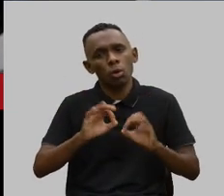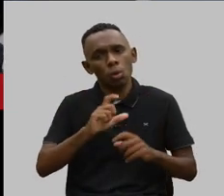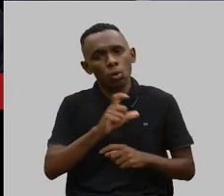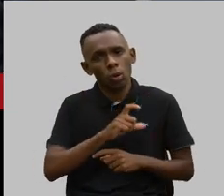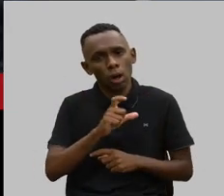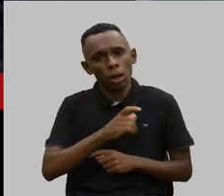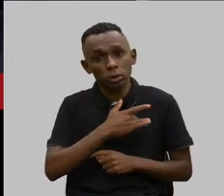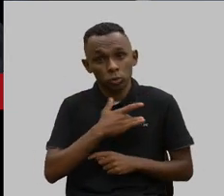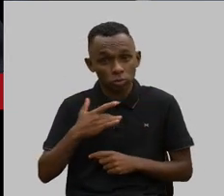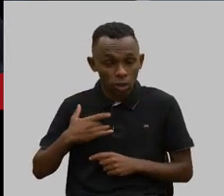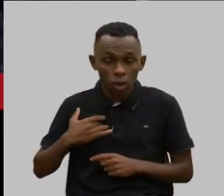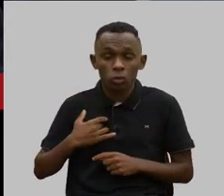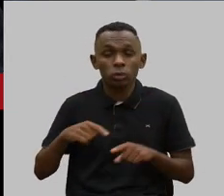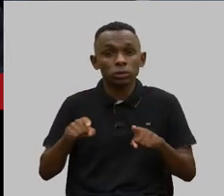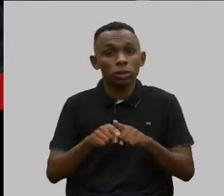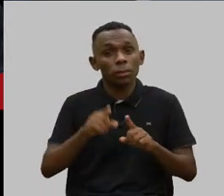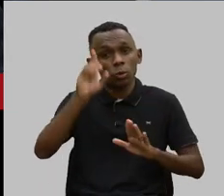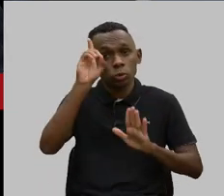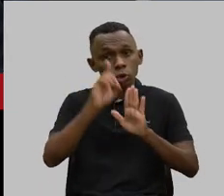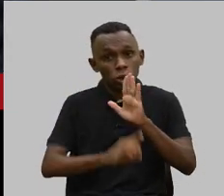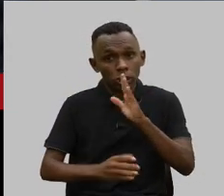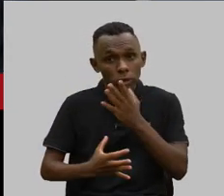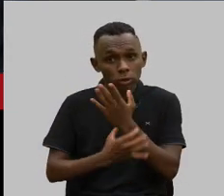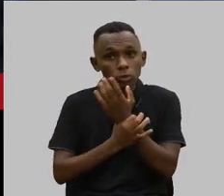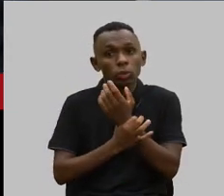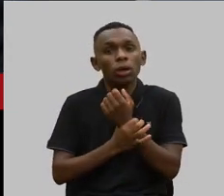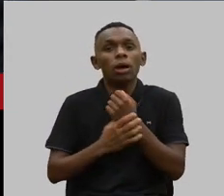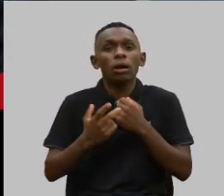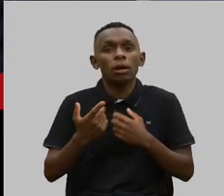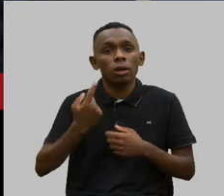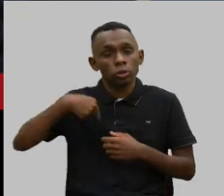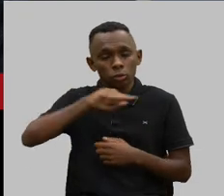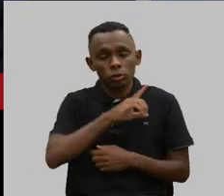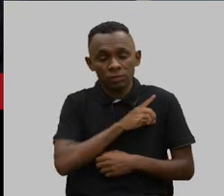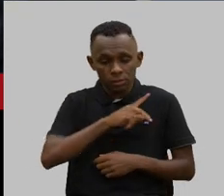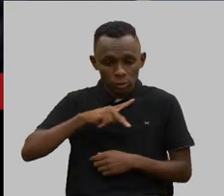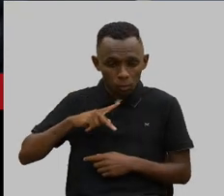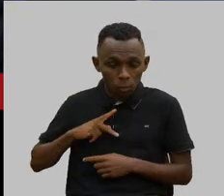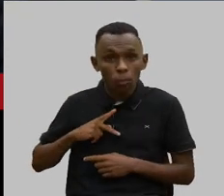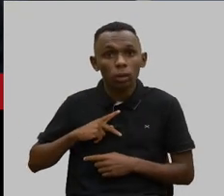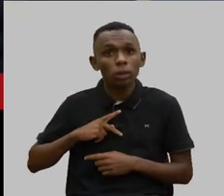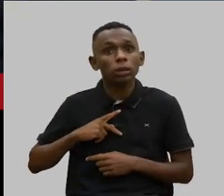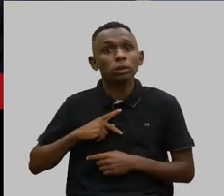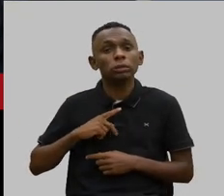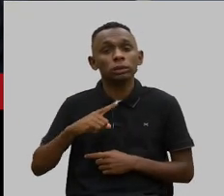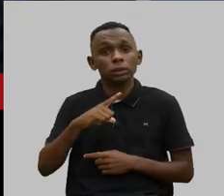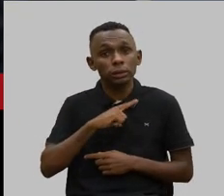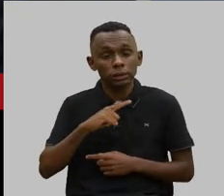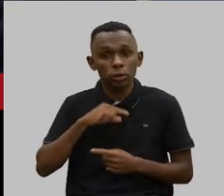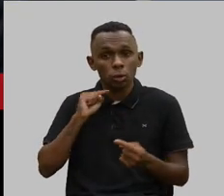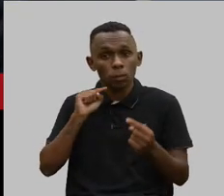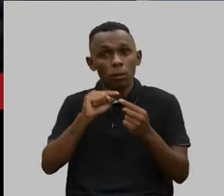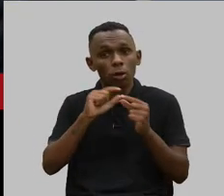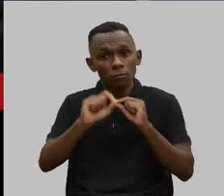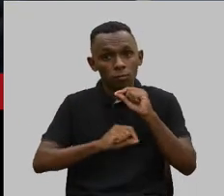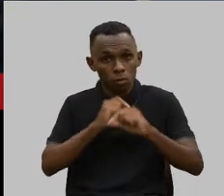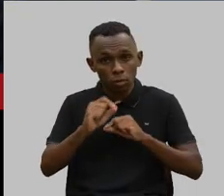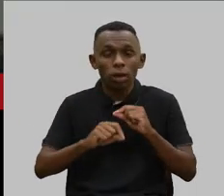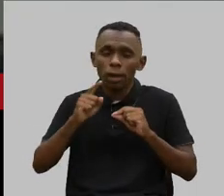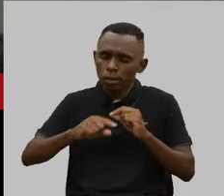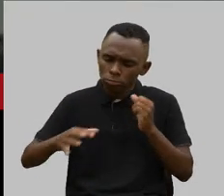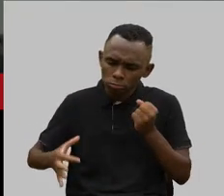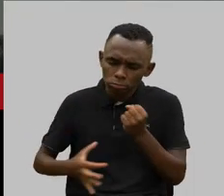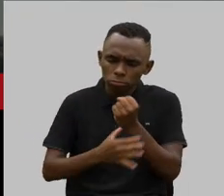ao direito. Dizer que a defensoria pública do doutor Marcelo, ela tem como missão institucional essa defesa,